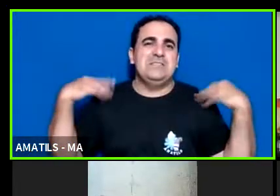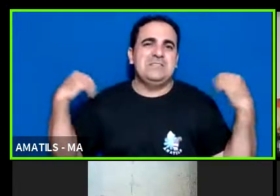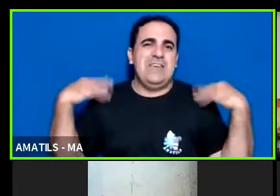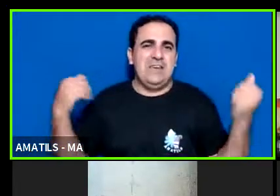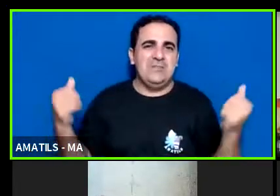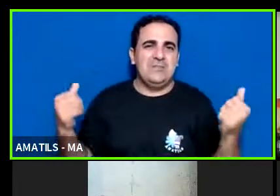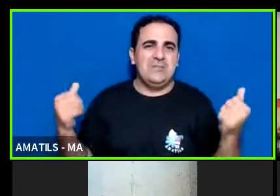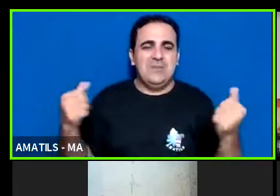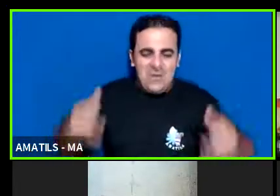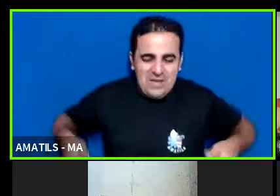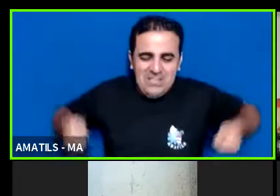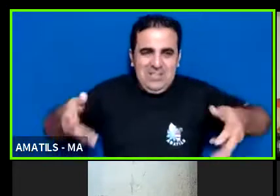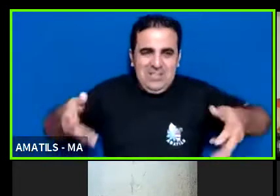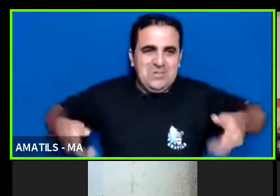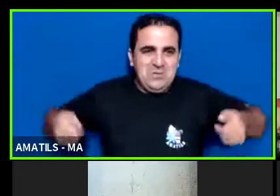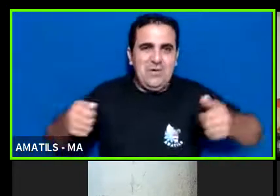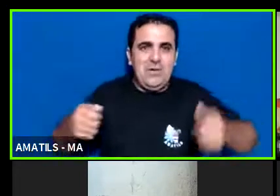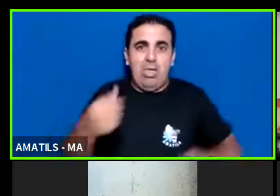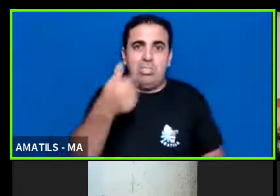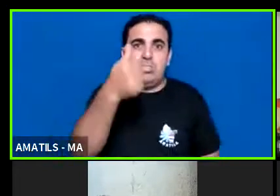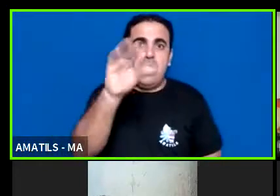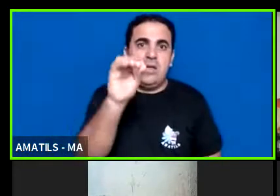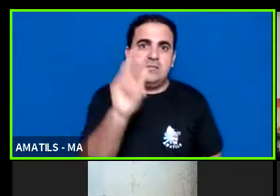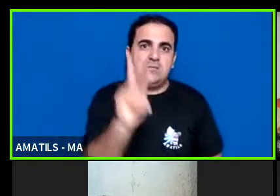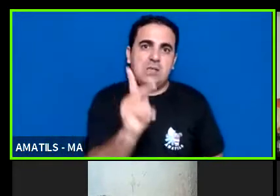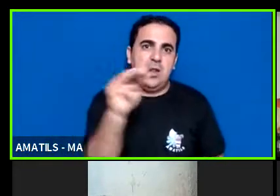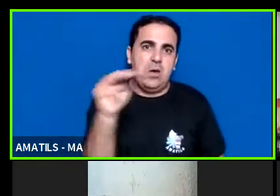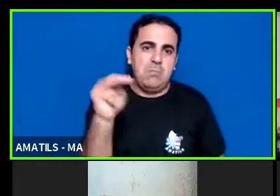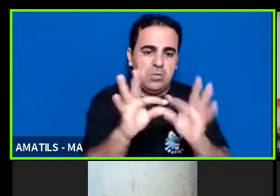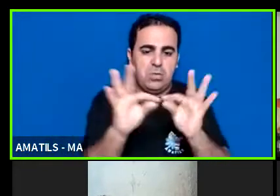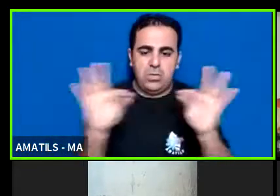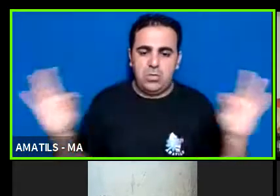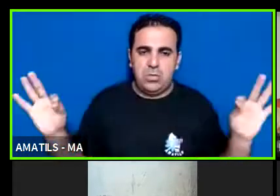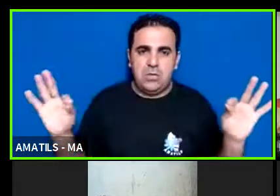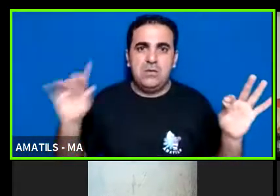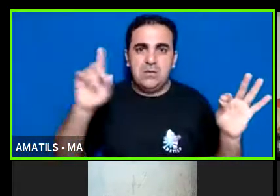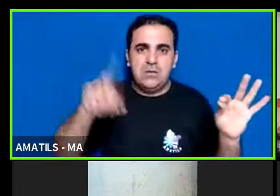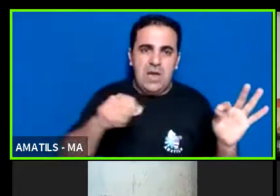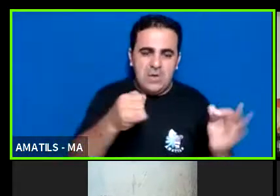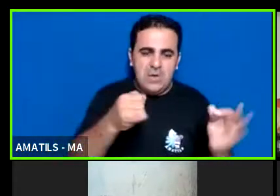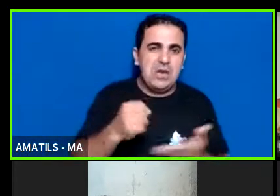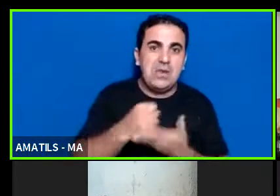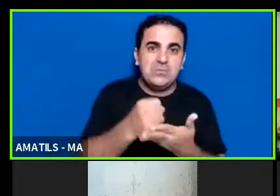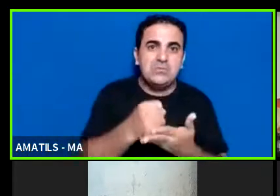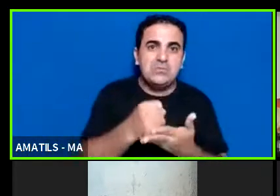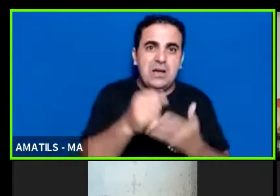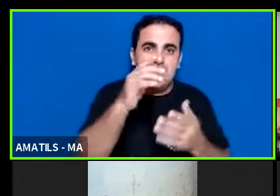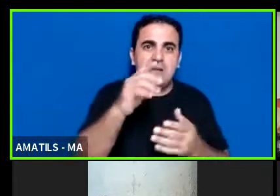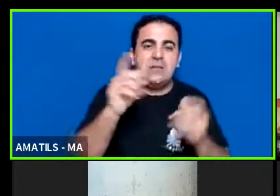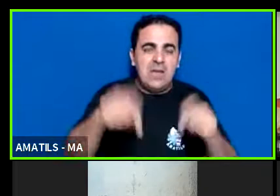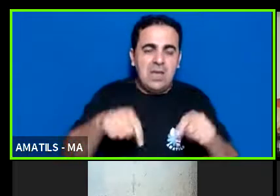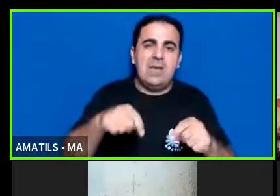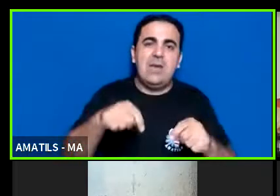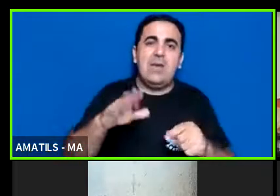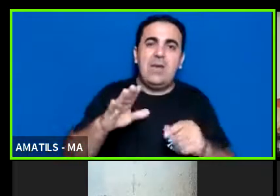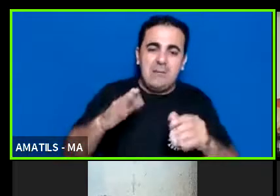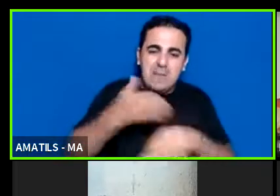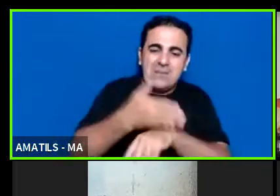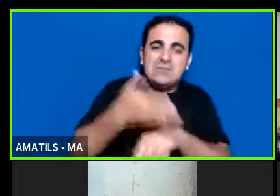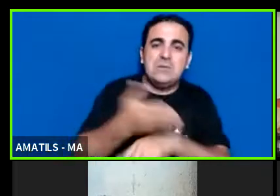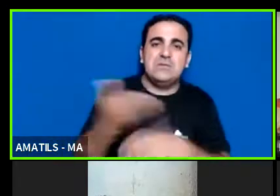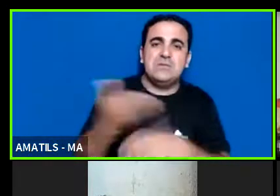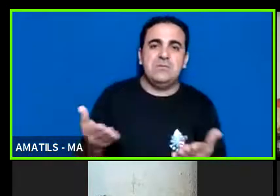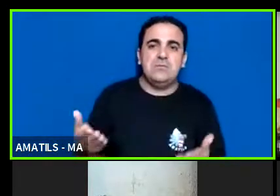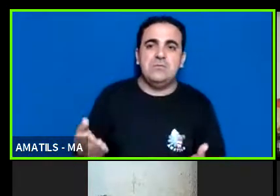com algumas atividades algumas ações manifestação esportiva de participação não se mensura o resultado e